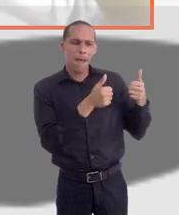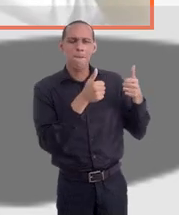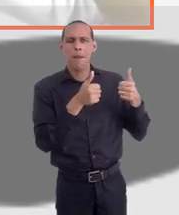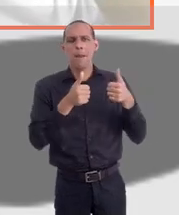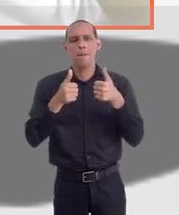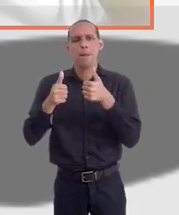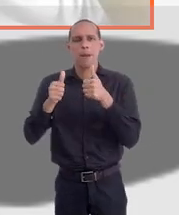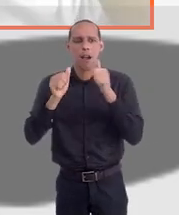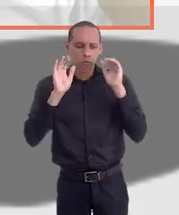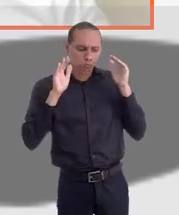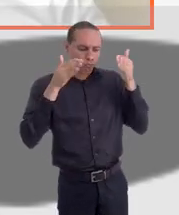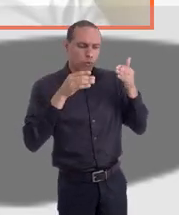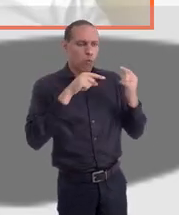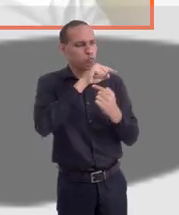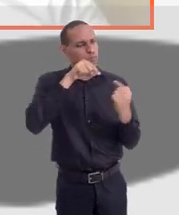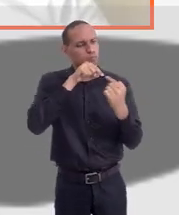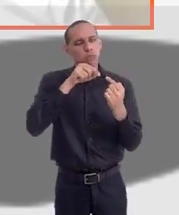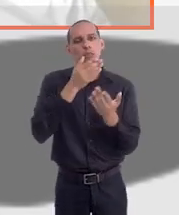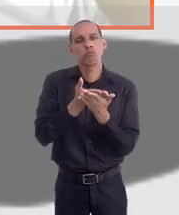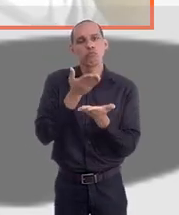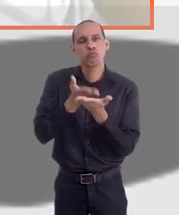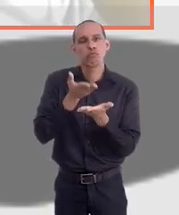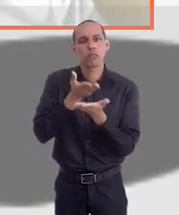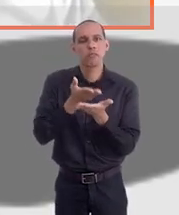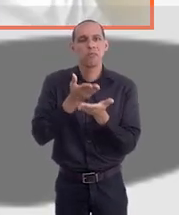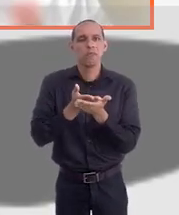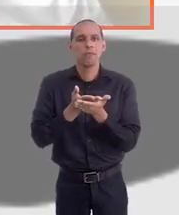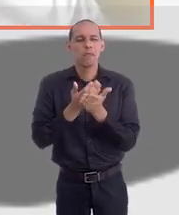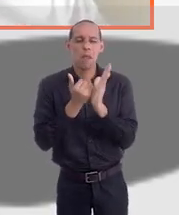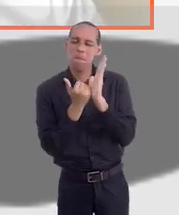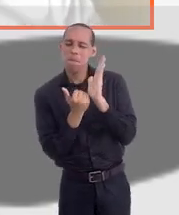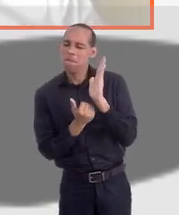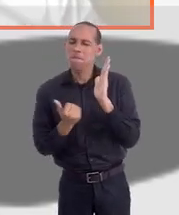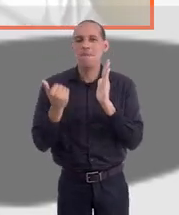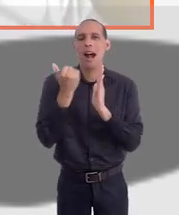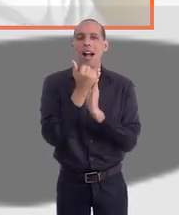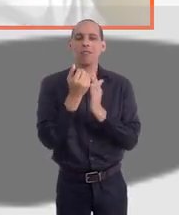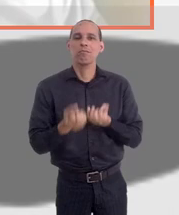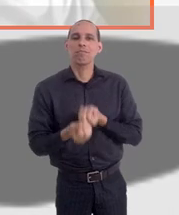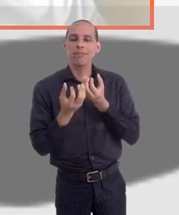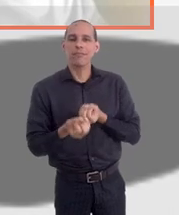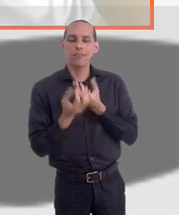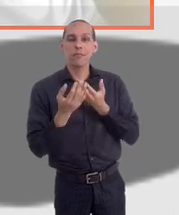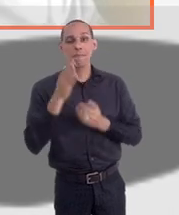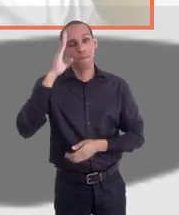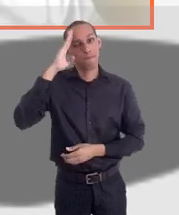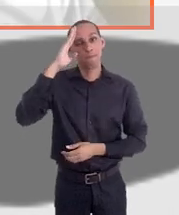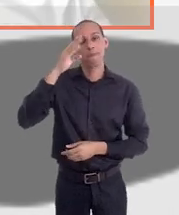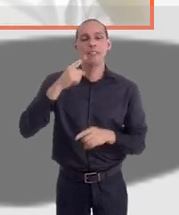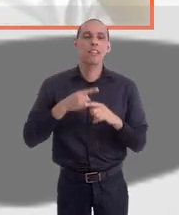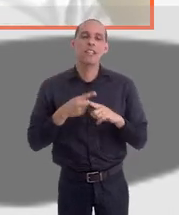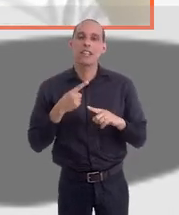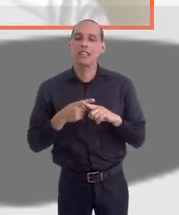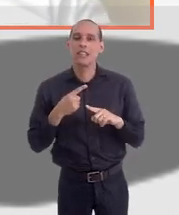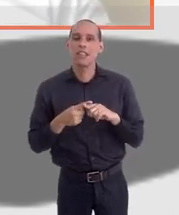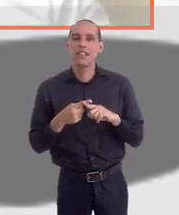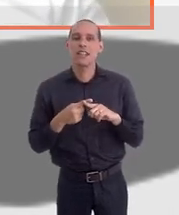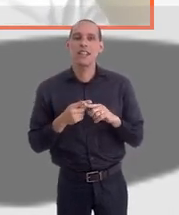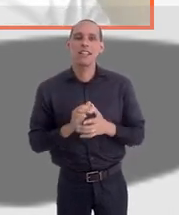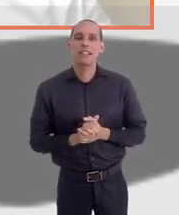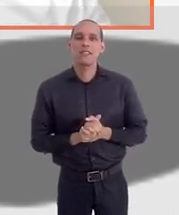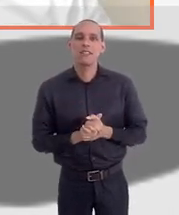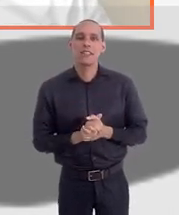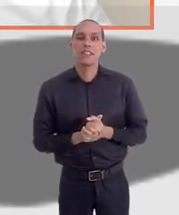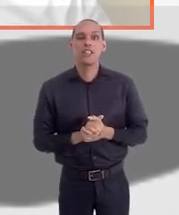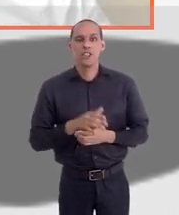e focaram no seu objetivo de estudo e conseguir pegar o máximo de informação possível, principalmente porque nesse